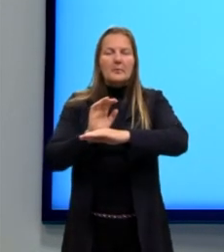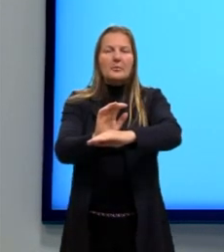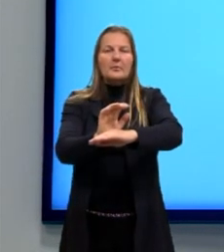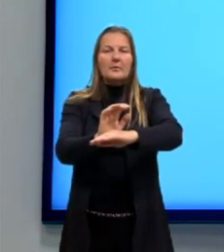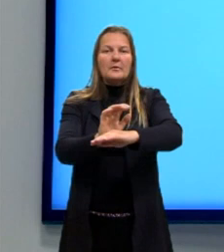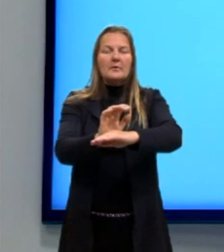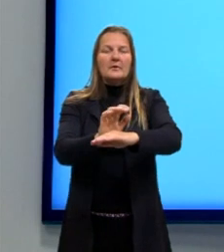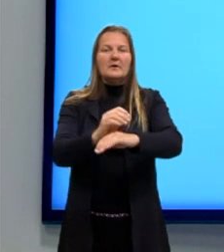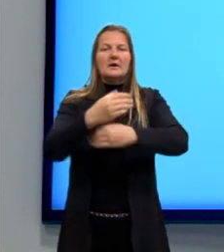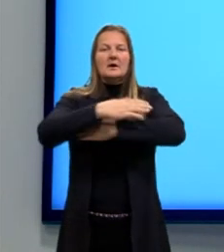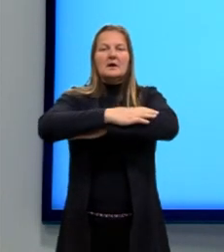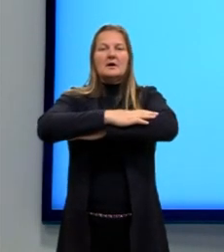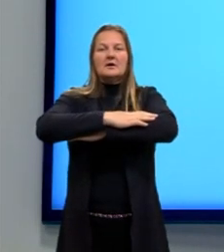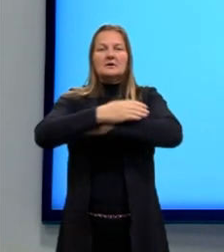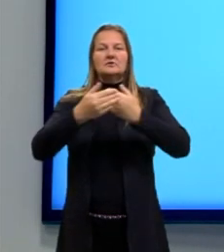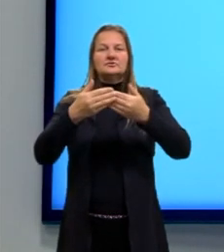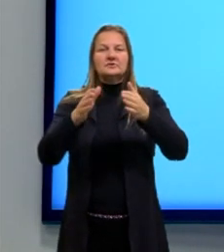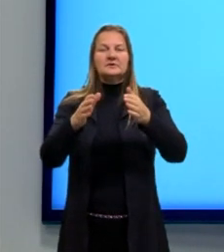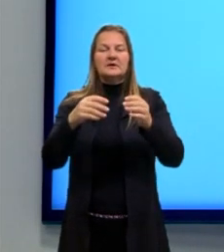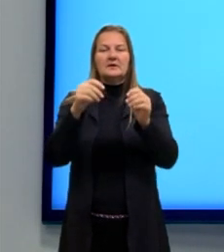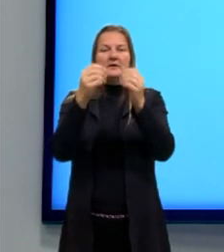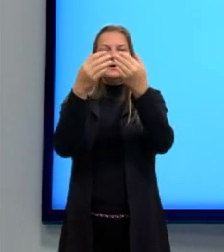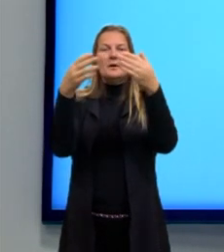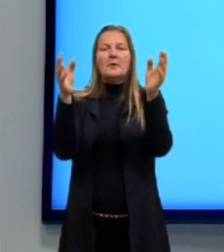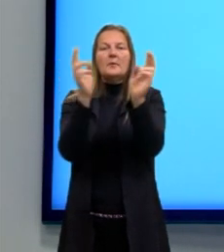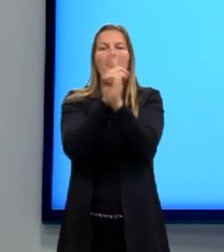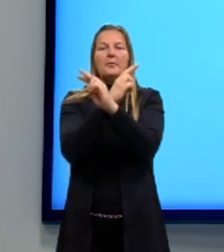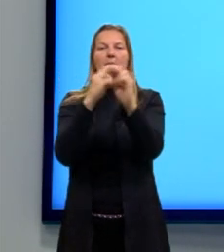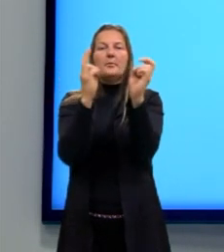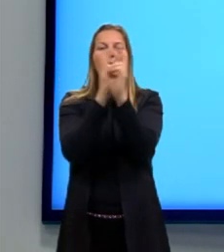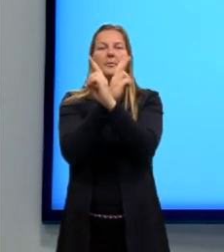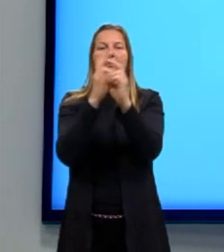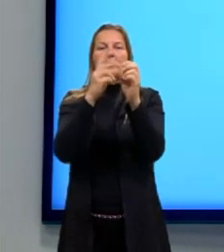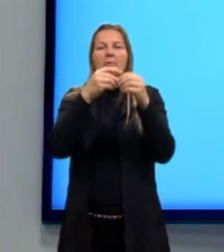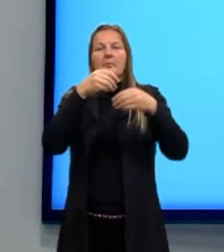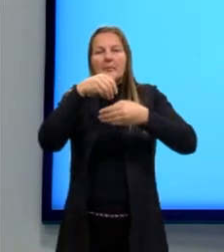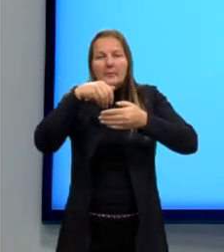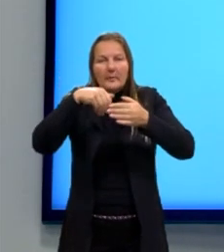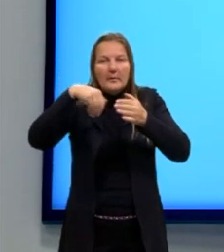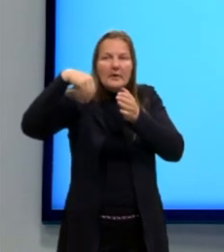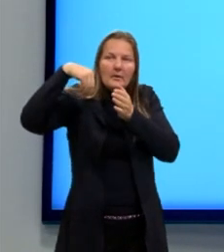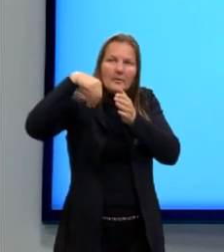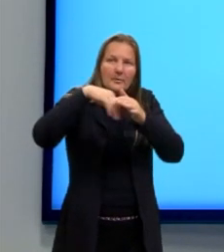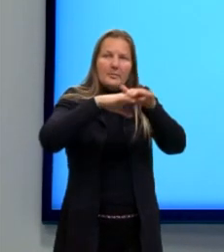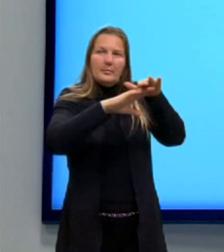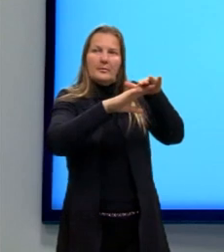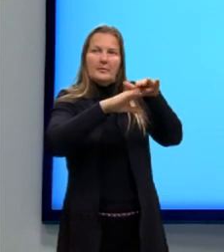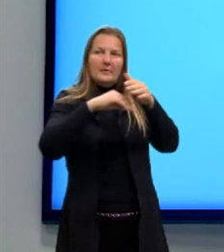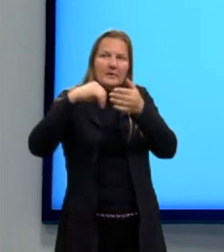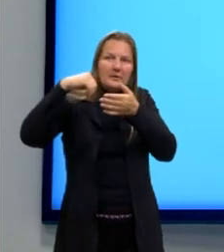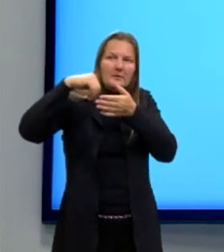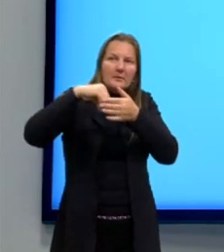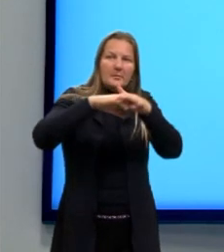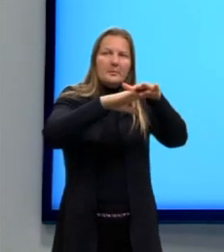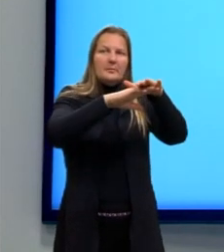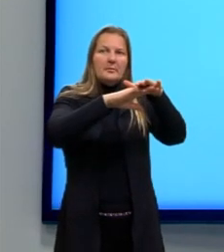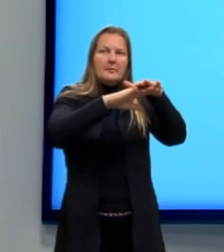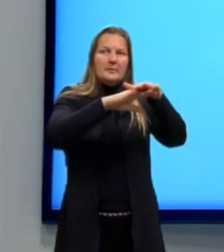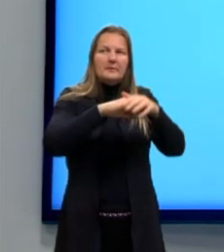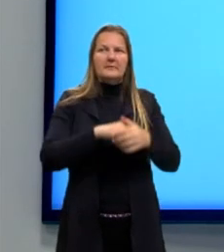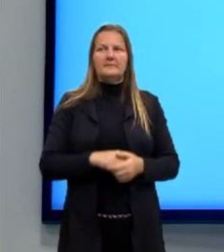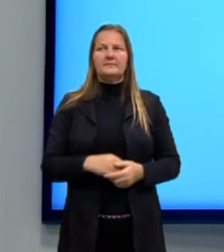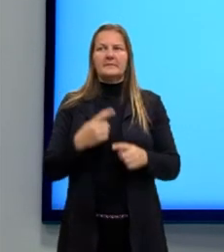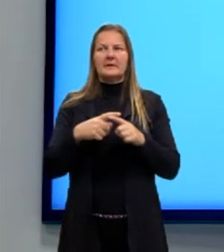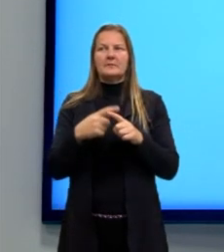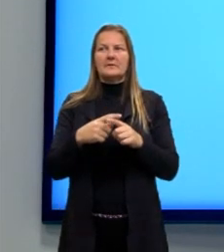aconteceu com a janela? Tem uma cortina aqui e a cortina voou para fora da janela. Por causa desse movimento que foi feito aqui no início,